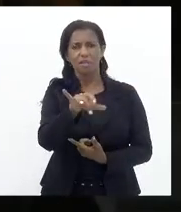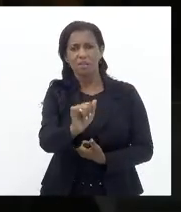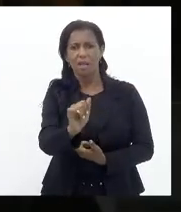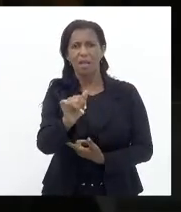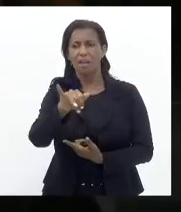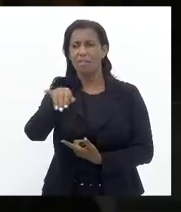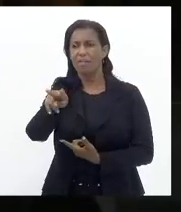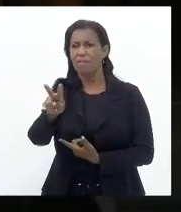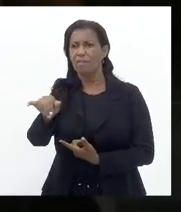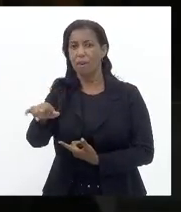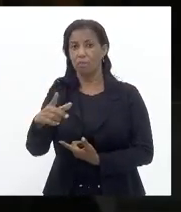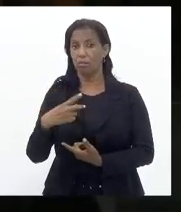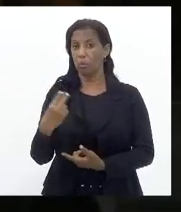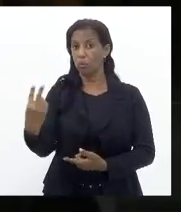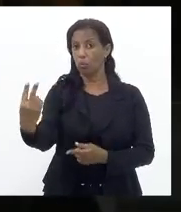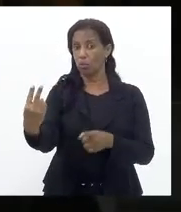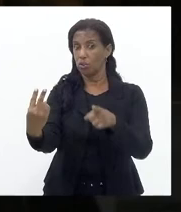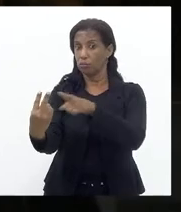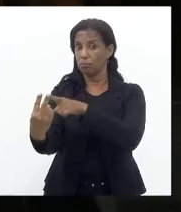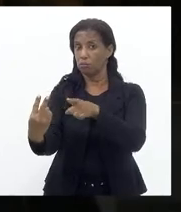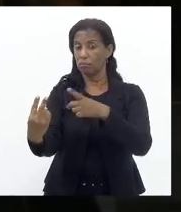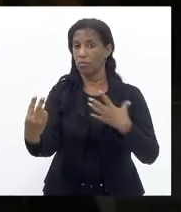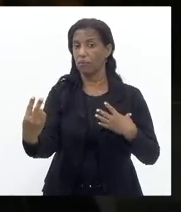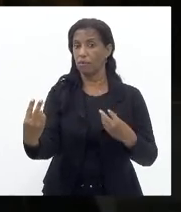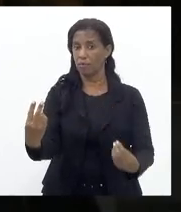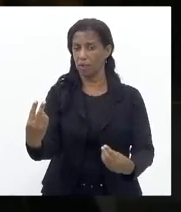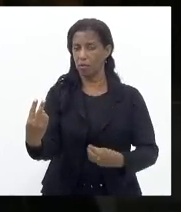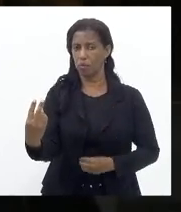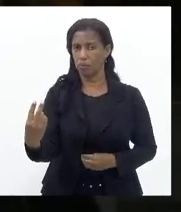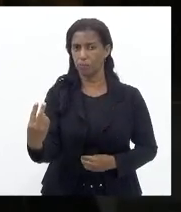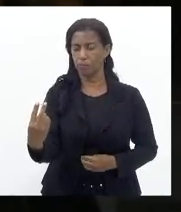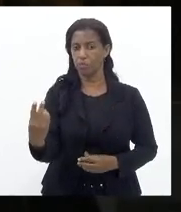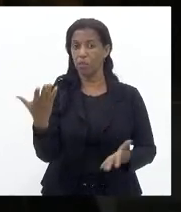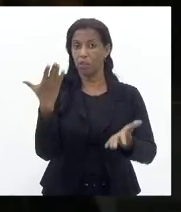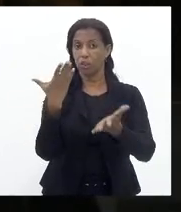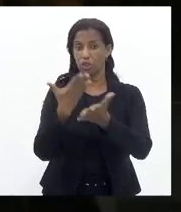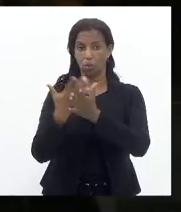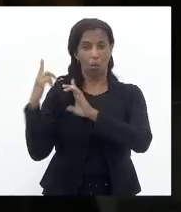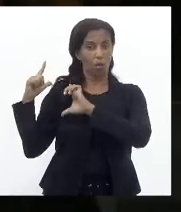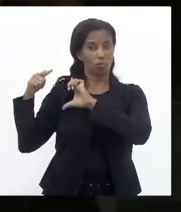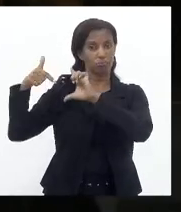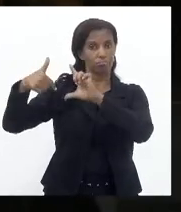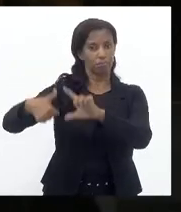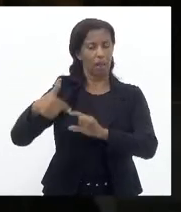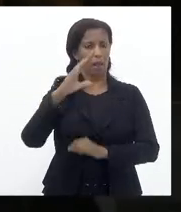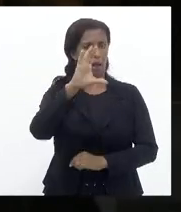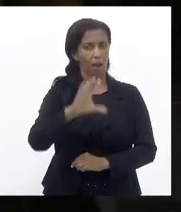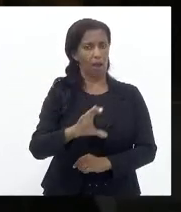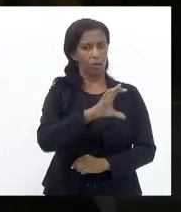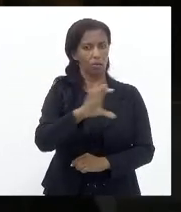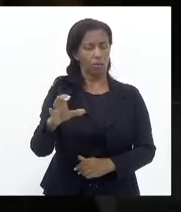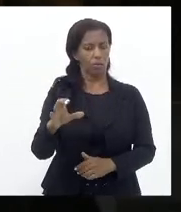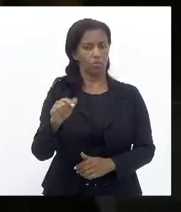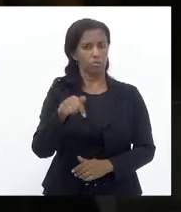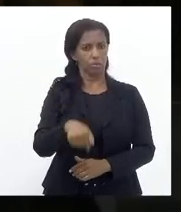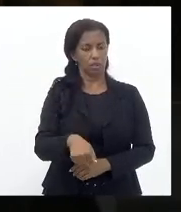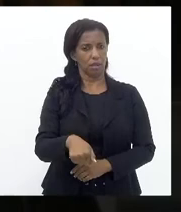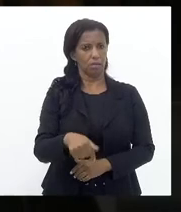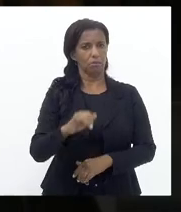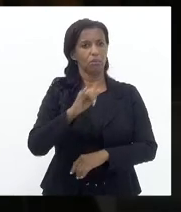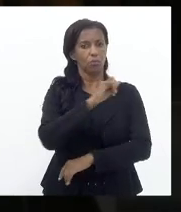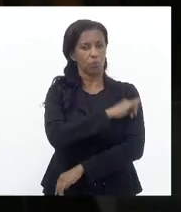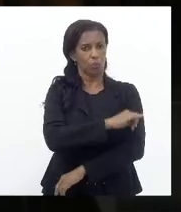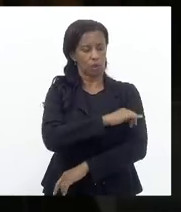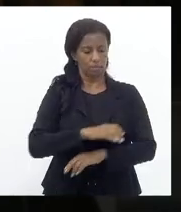Eu tenho dois filhos Que estudam Num colégio tradicional Católico Na cidade do Rio de Janeiro A nossa